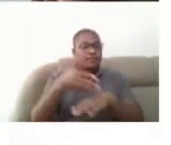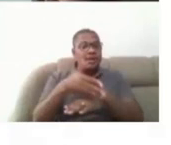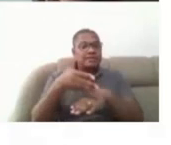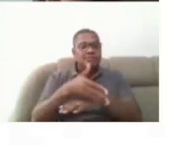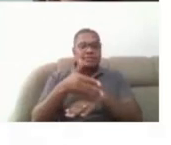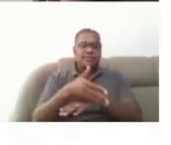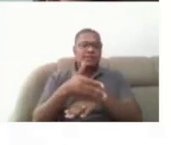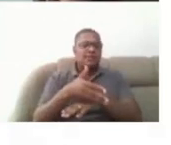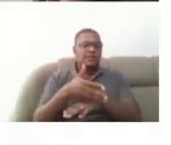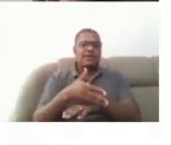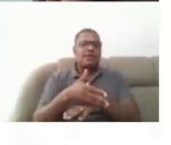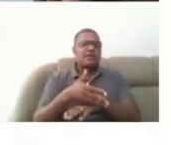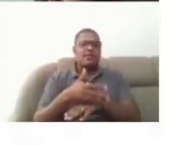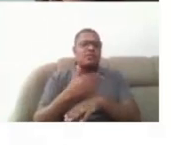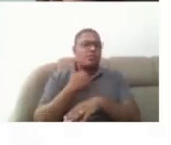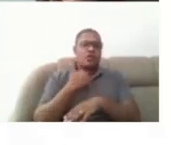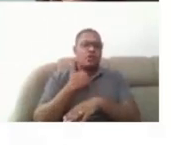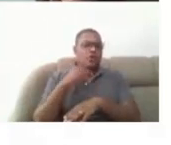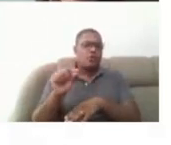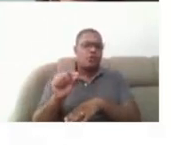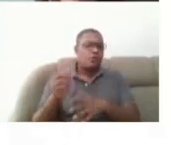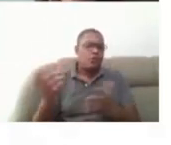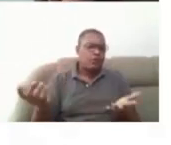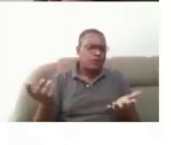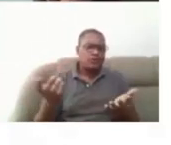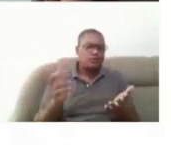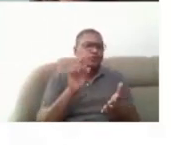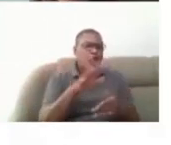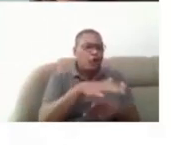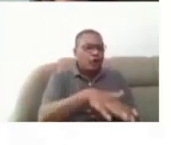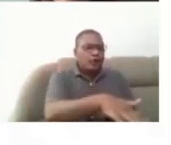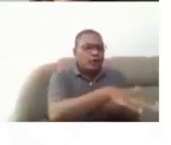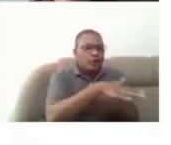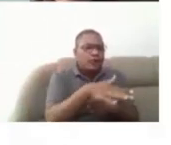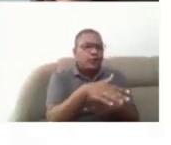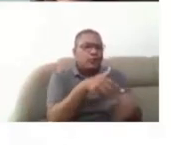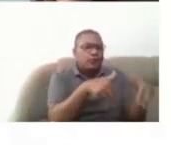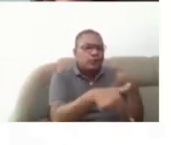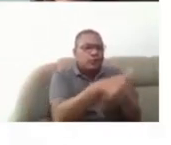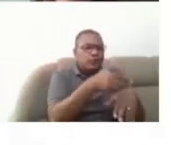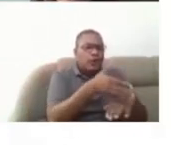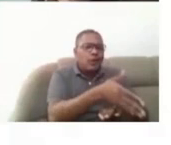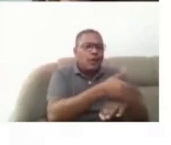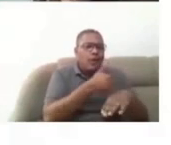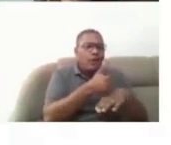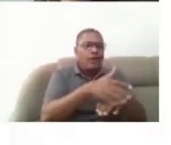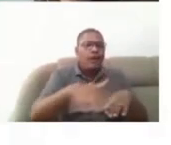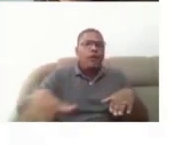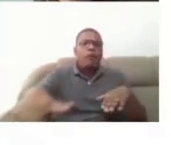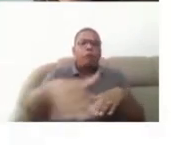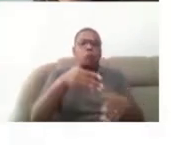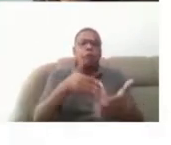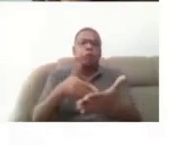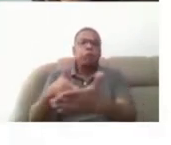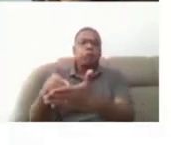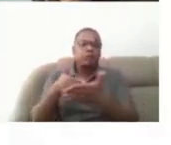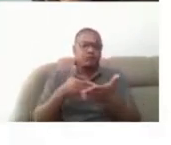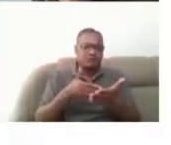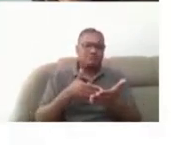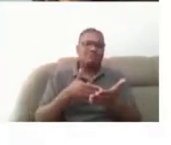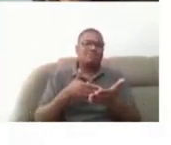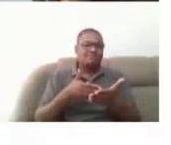devem ser restringidas a determinados ambientes ou atividades, tá? Essas